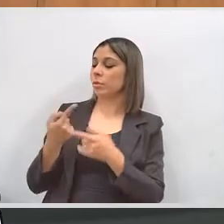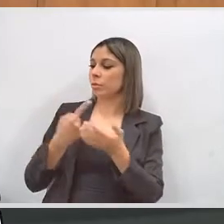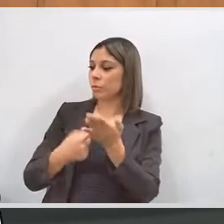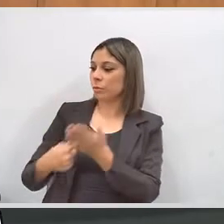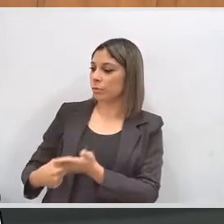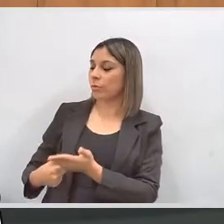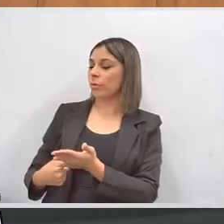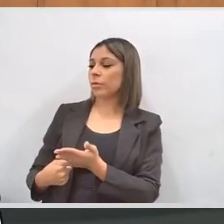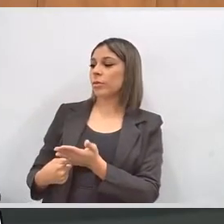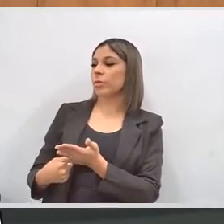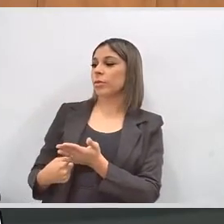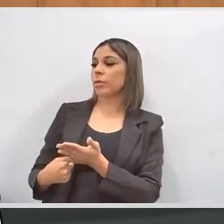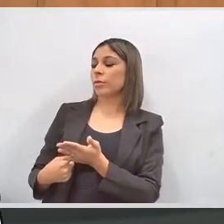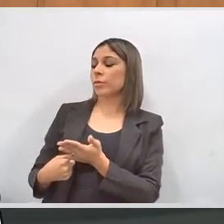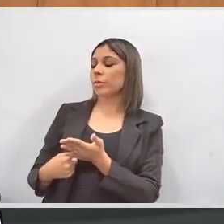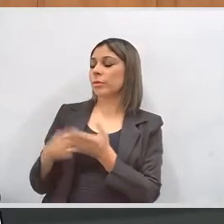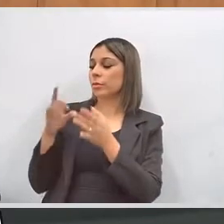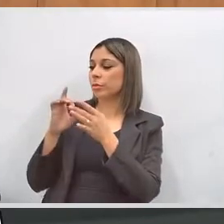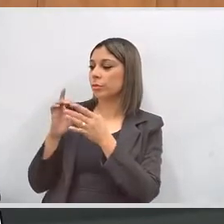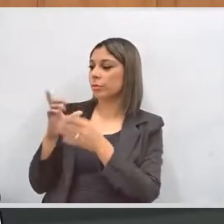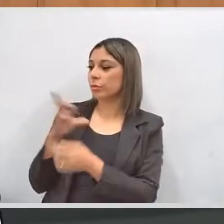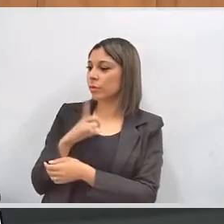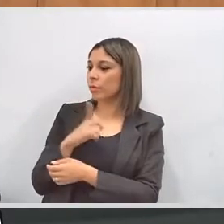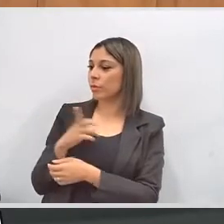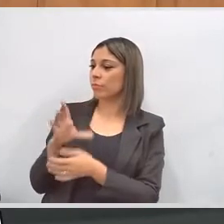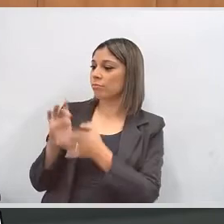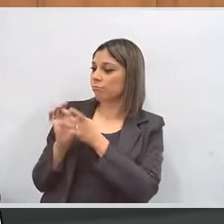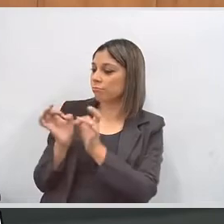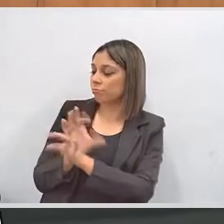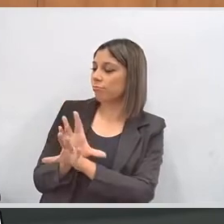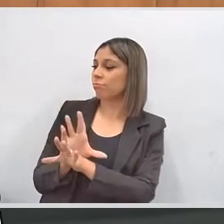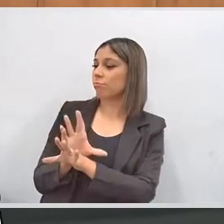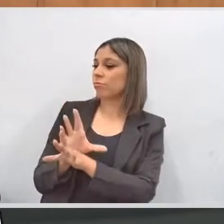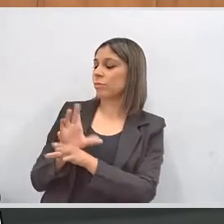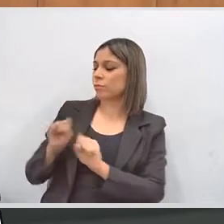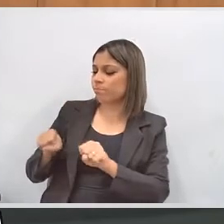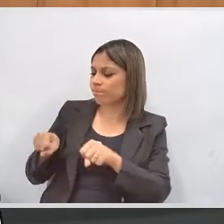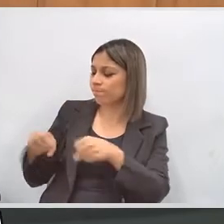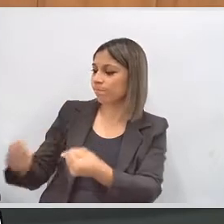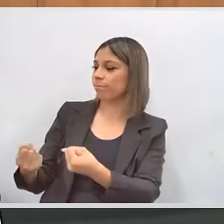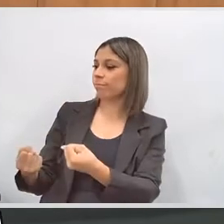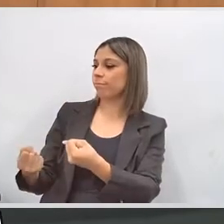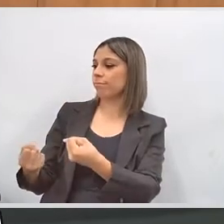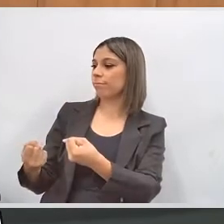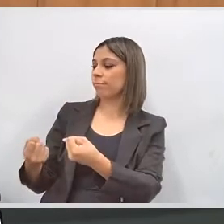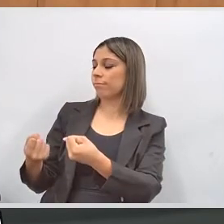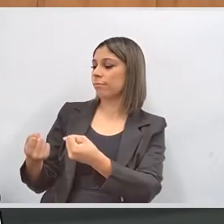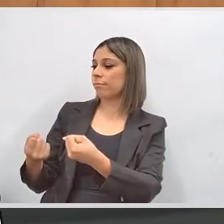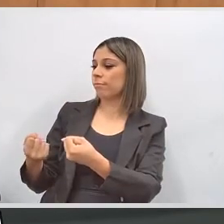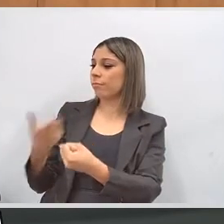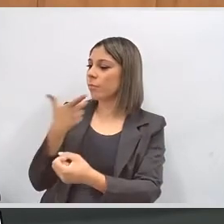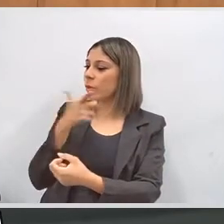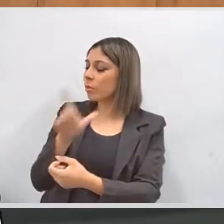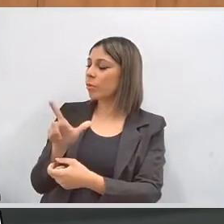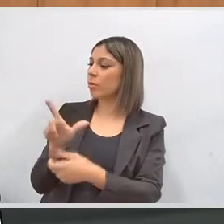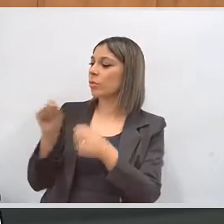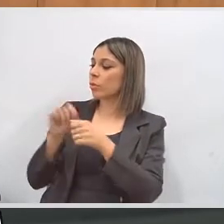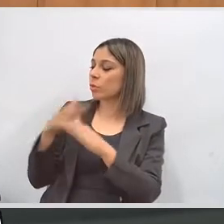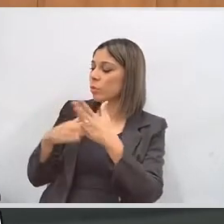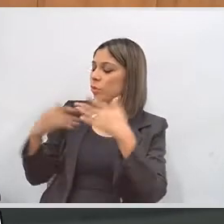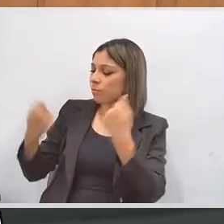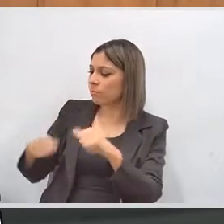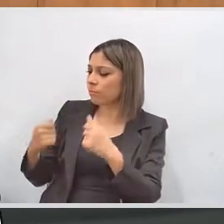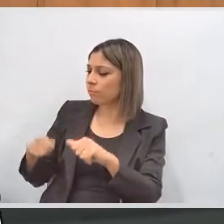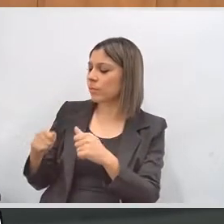convidados que aqui comparecem, imbuídos da disposição de agregar todos os esforços possíveis para implementar as medidas